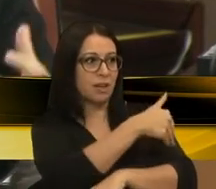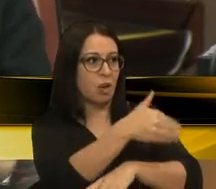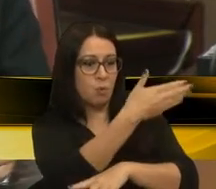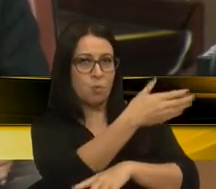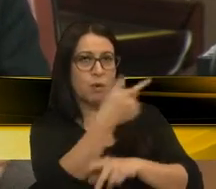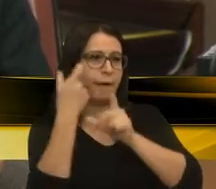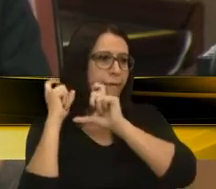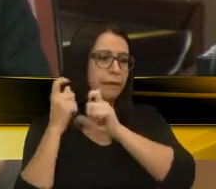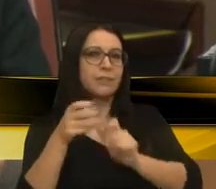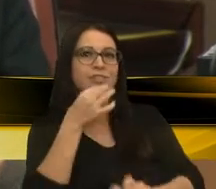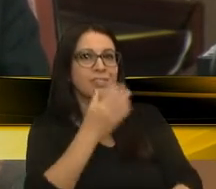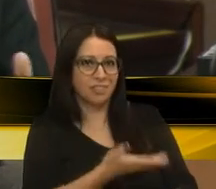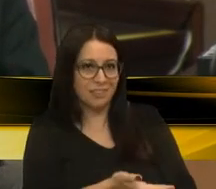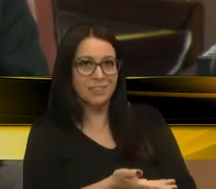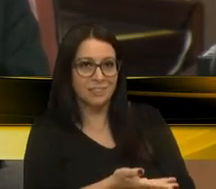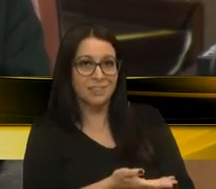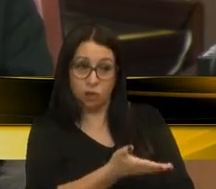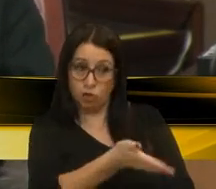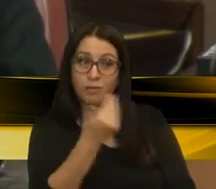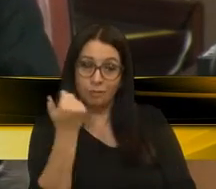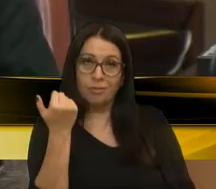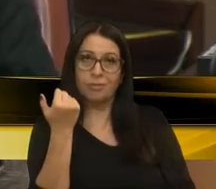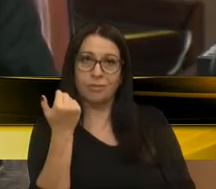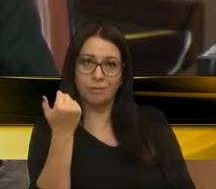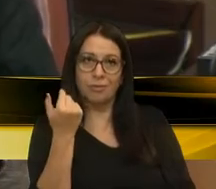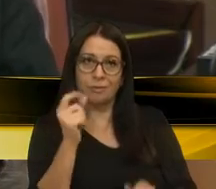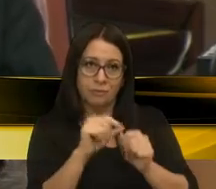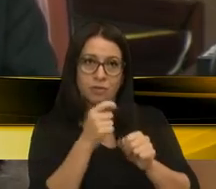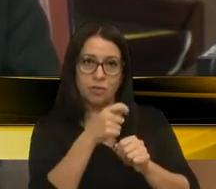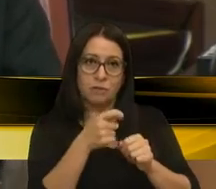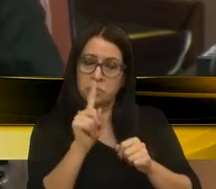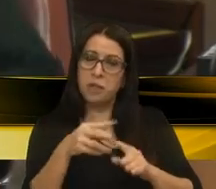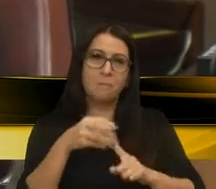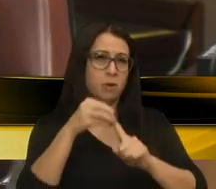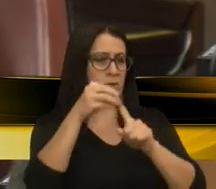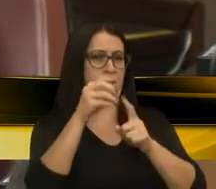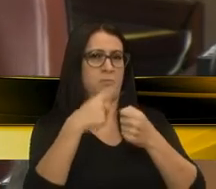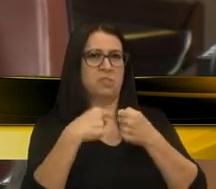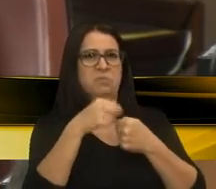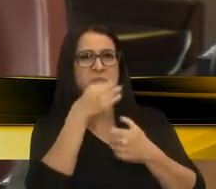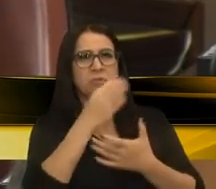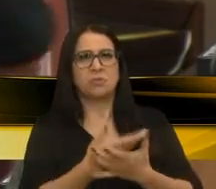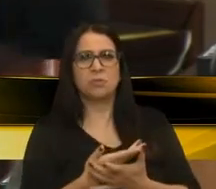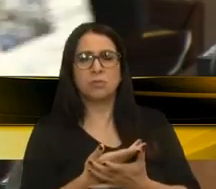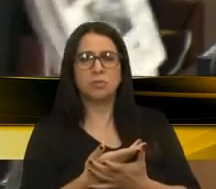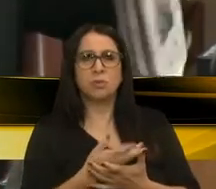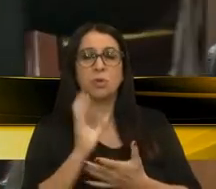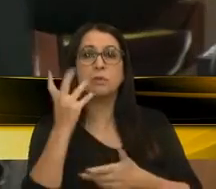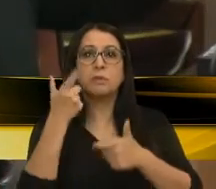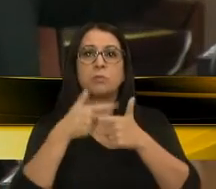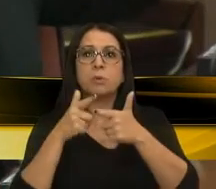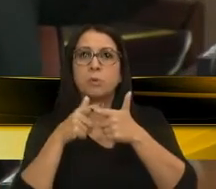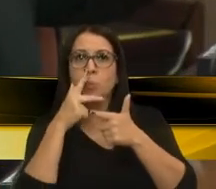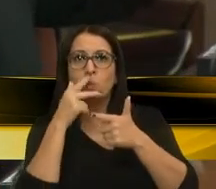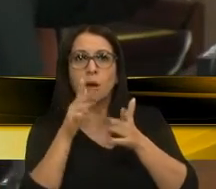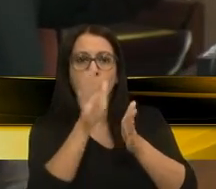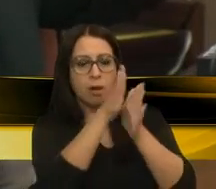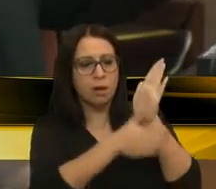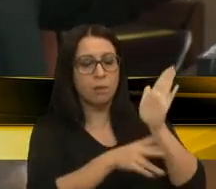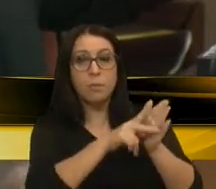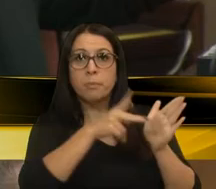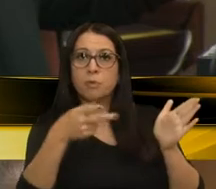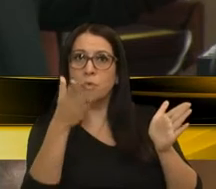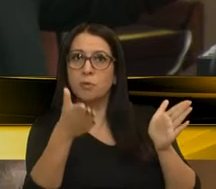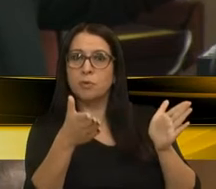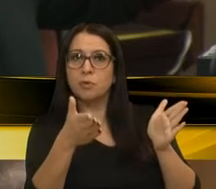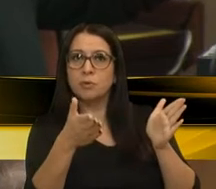tradição de Caxias, que tirou. Será que isso é a prioridade do município de Caxias do Sul? Ou resolver o problema, como na capa do pioneiro de